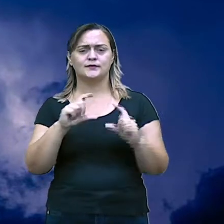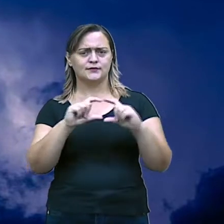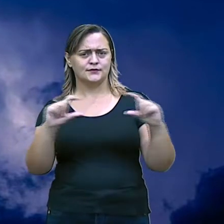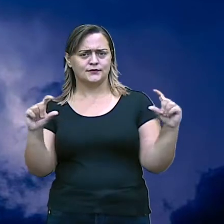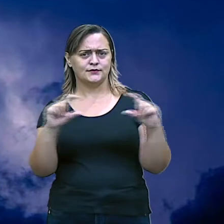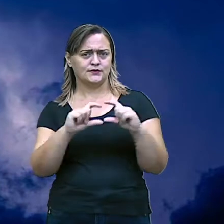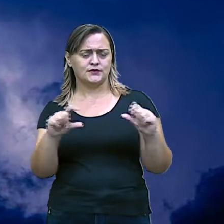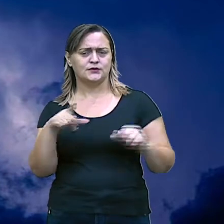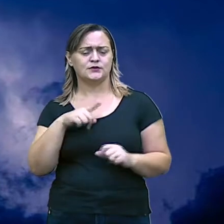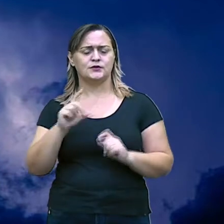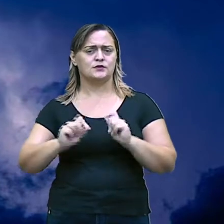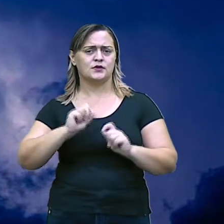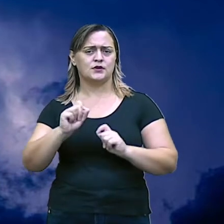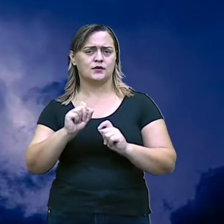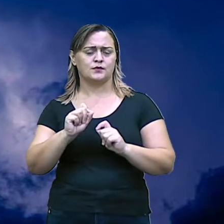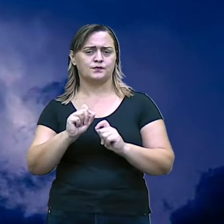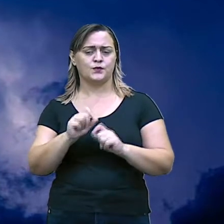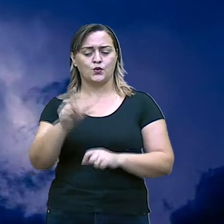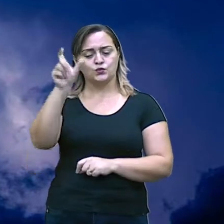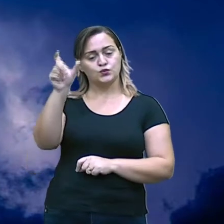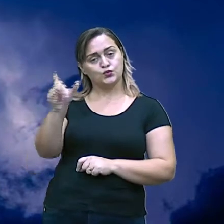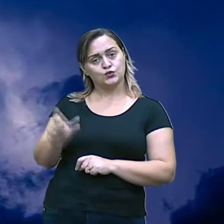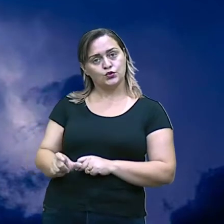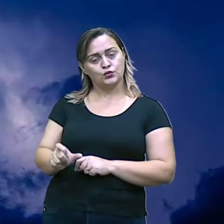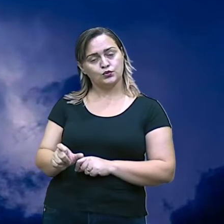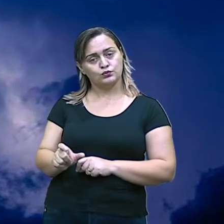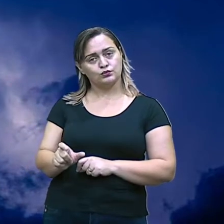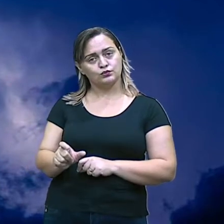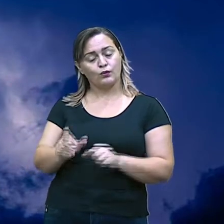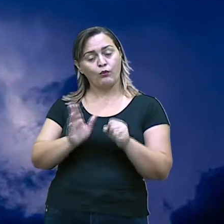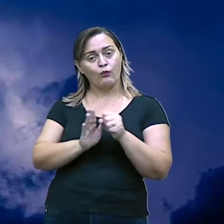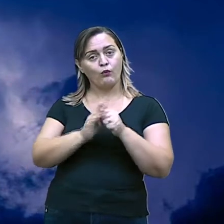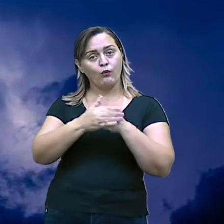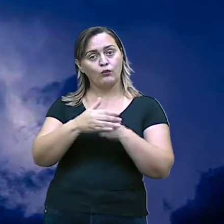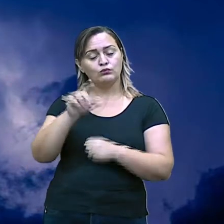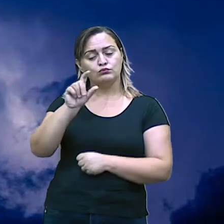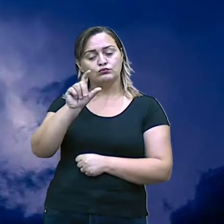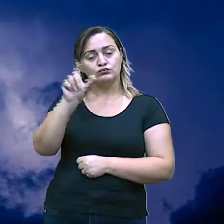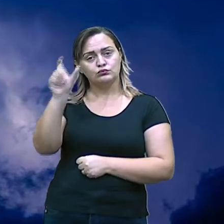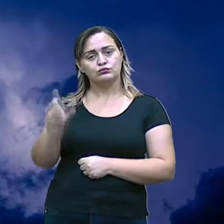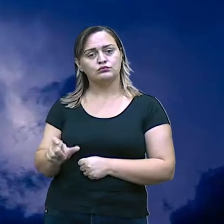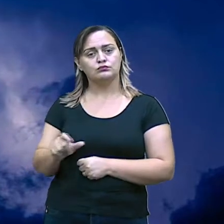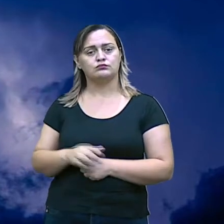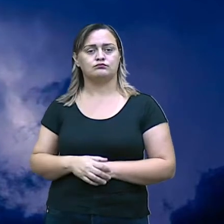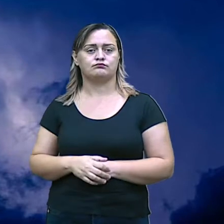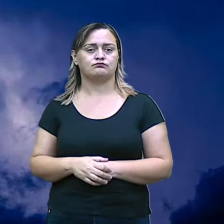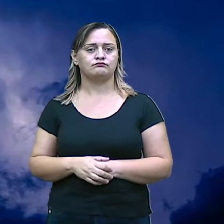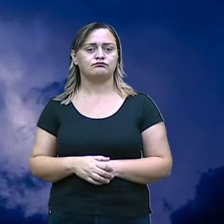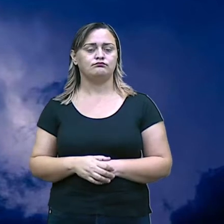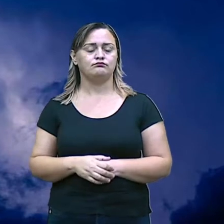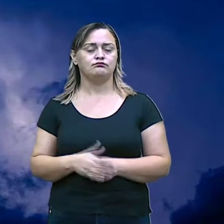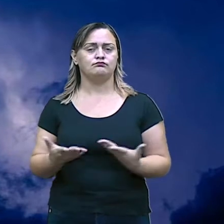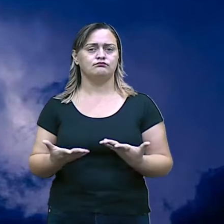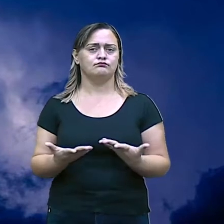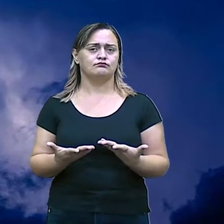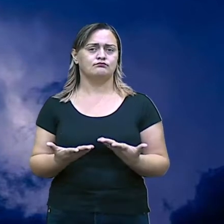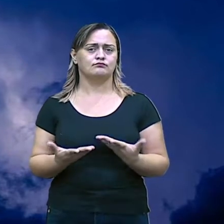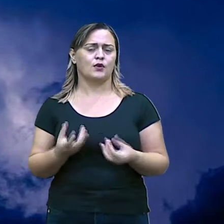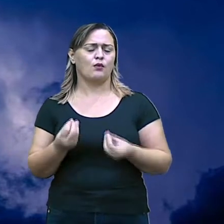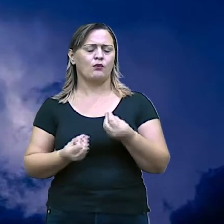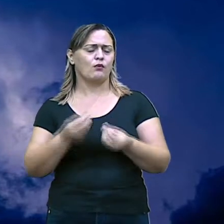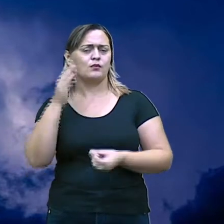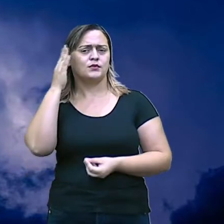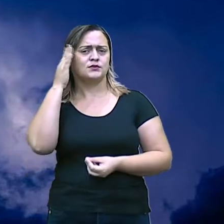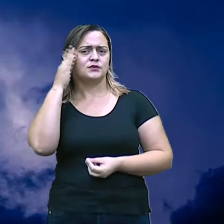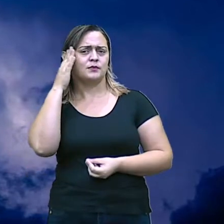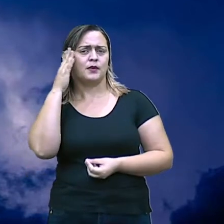Um sujeito que é oculto. Ele é revelado através de quem? Da desinência. Isso que